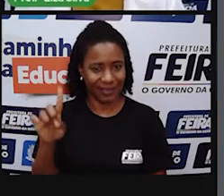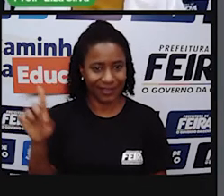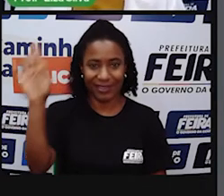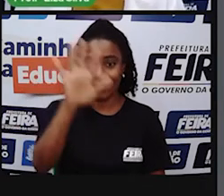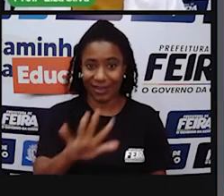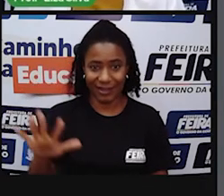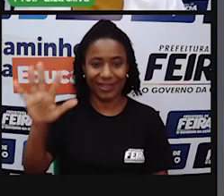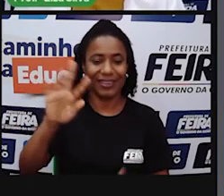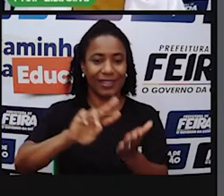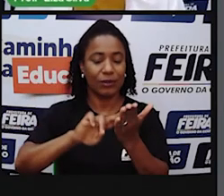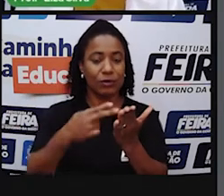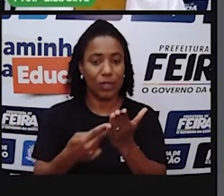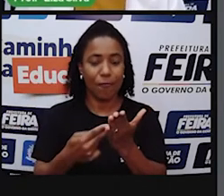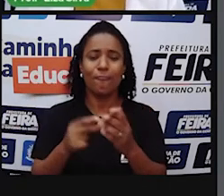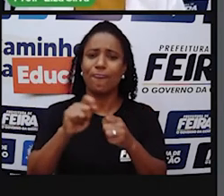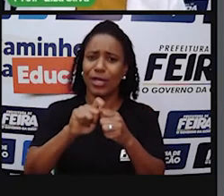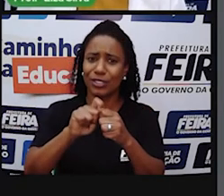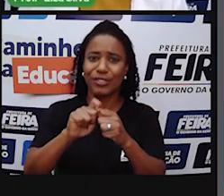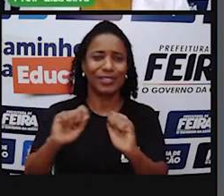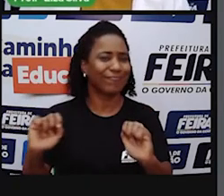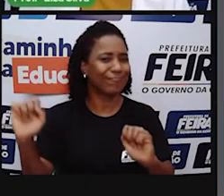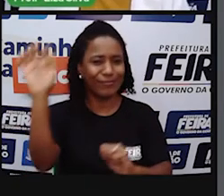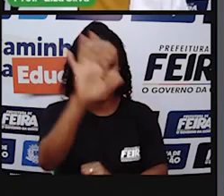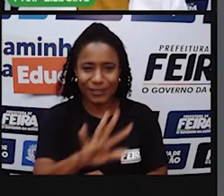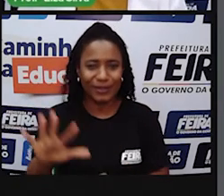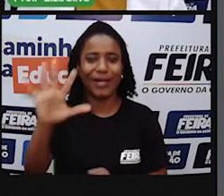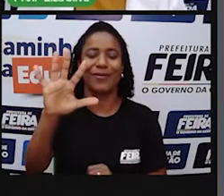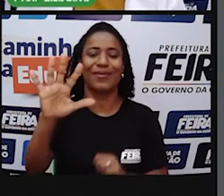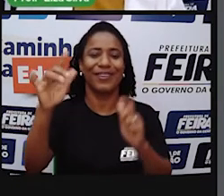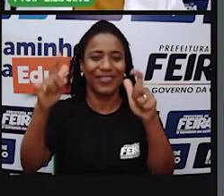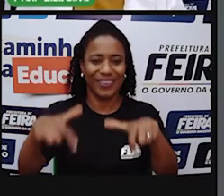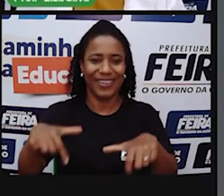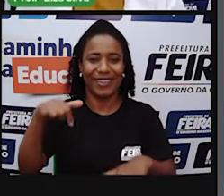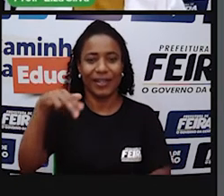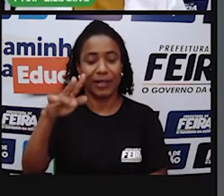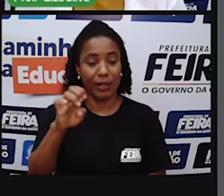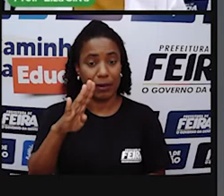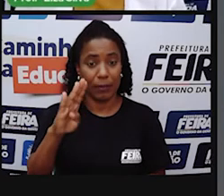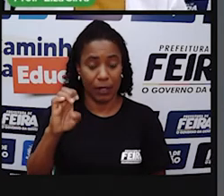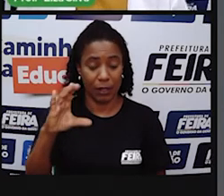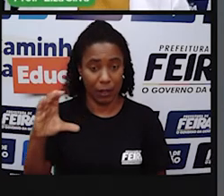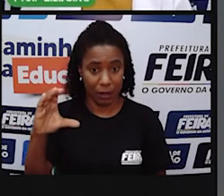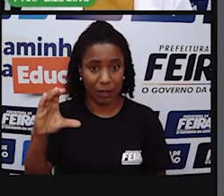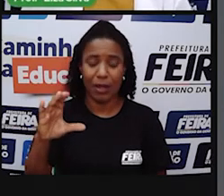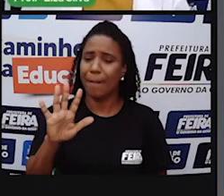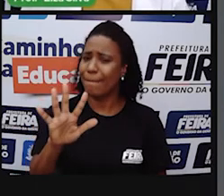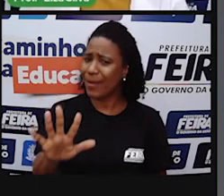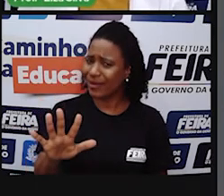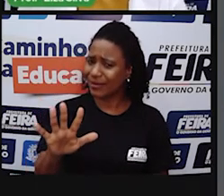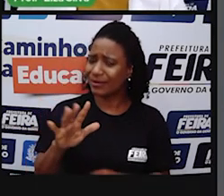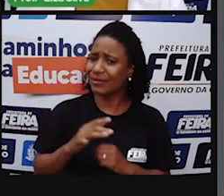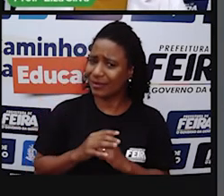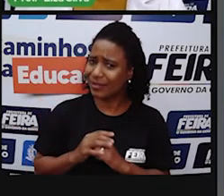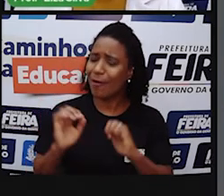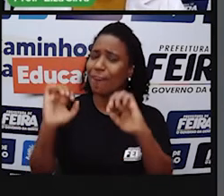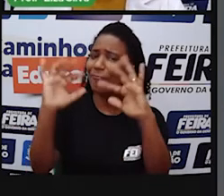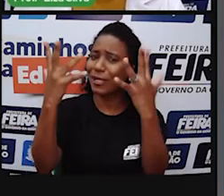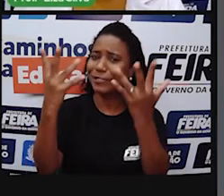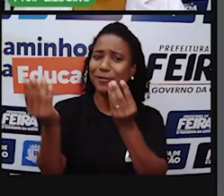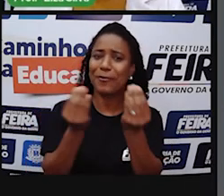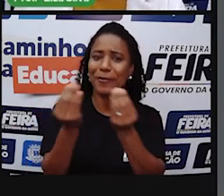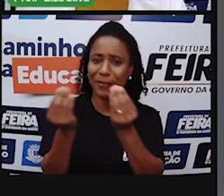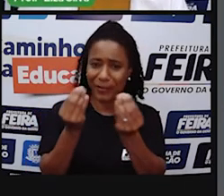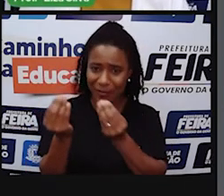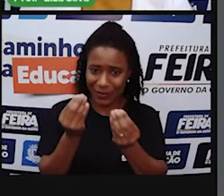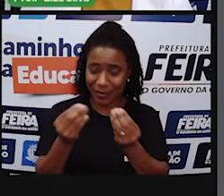Quebec A Festa Nacional do Quebec Só que ela acontece de uma maneira Muito diferente